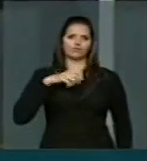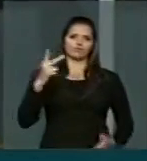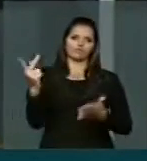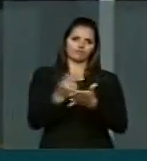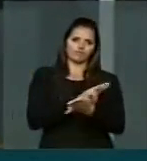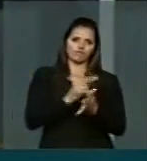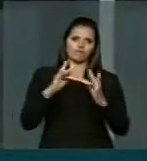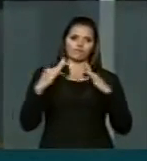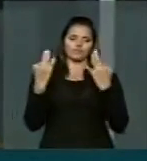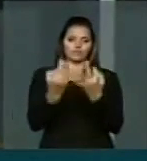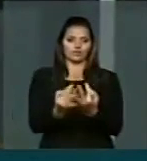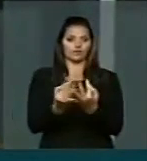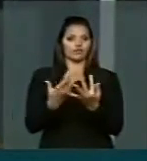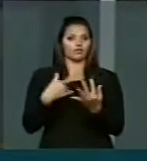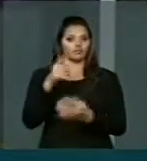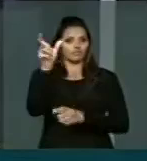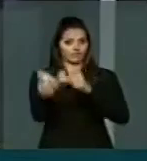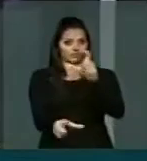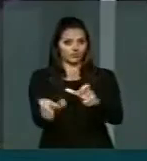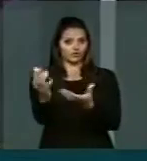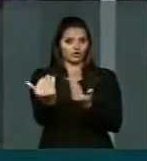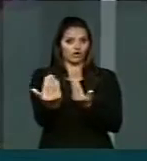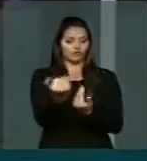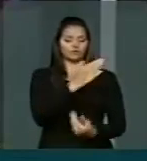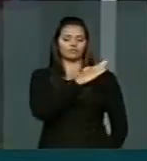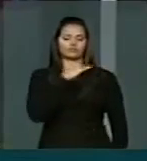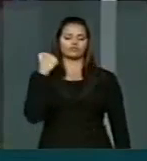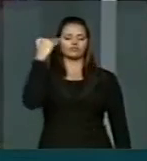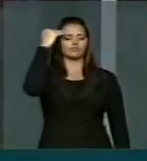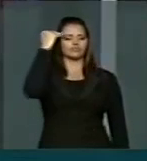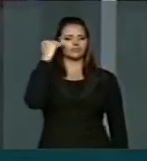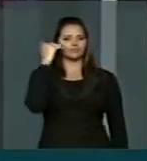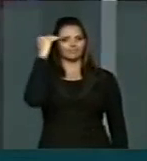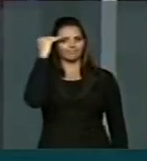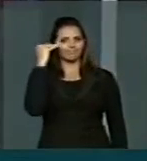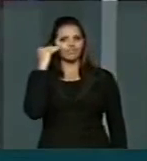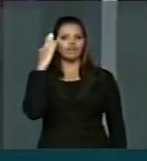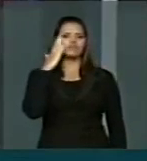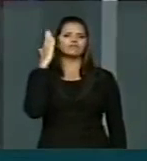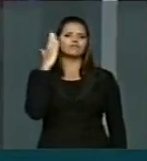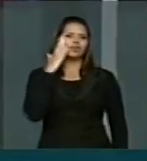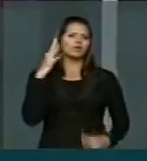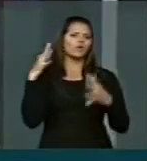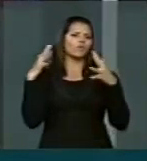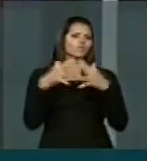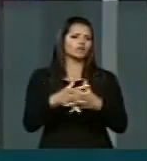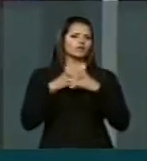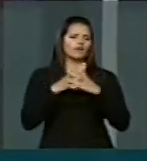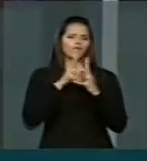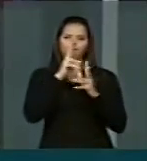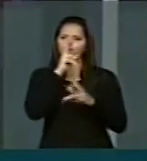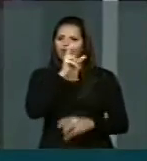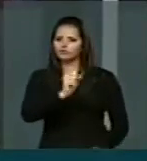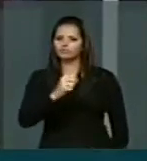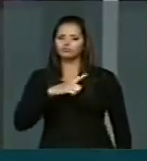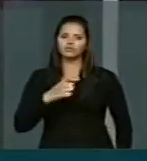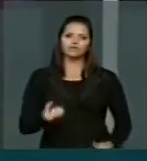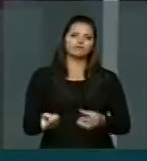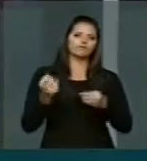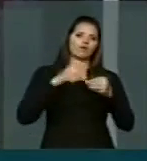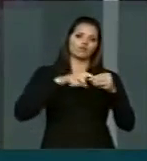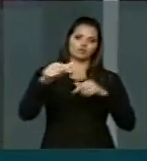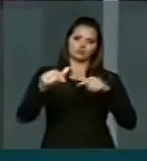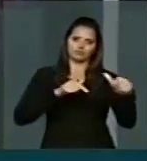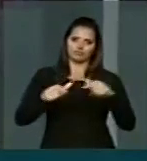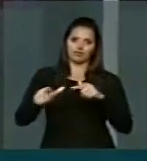as famílias dessas vítimas. Sei inclusive como é complicado reunir forças para retomar a vida,